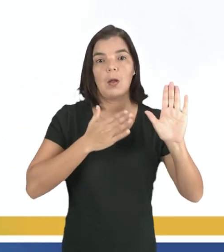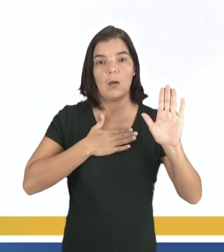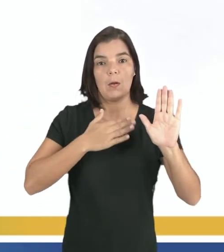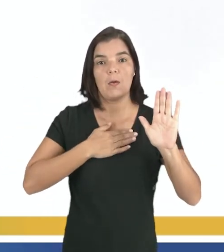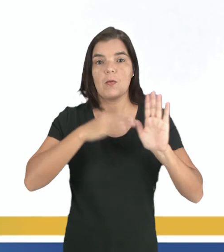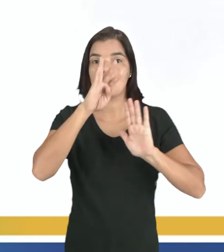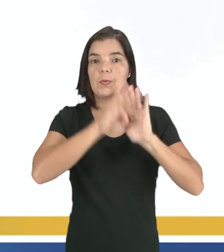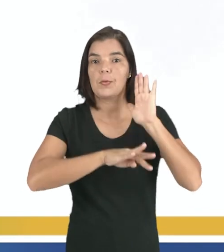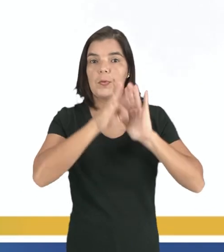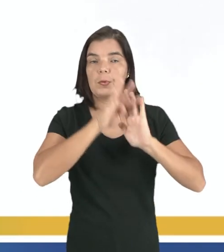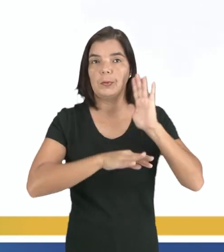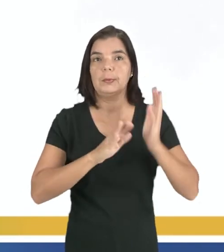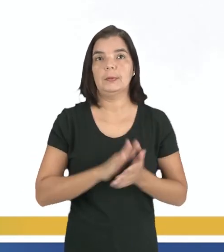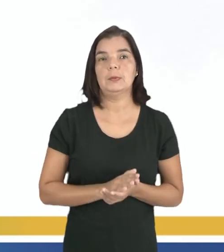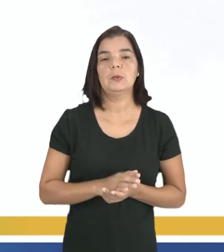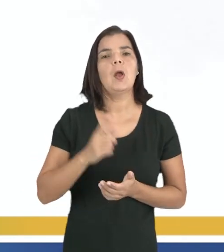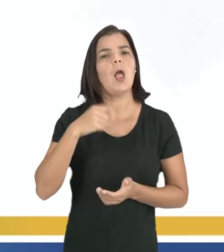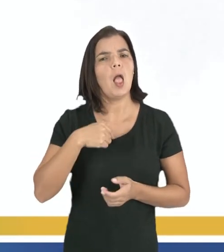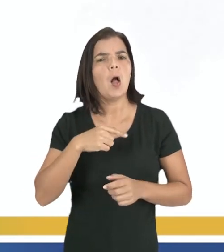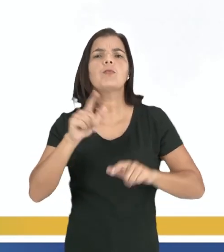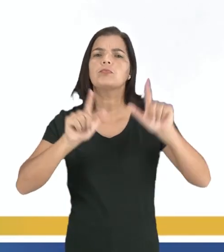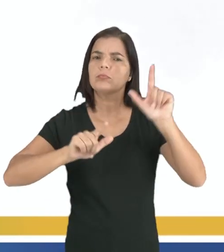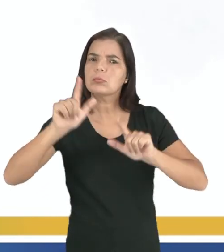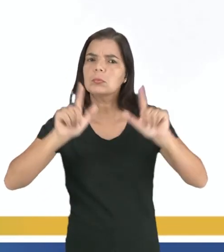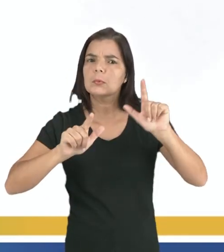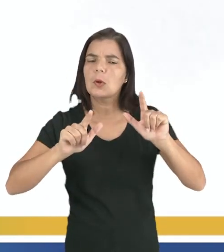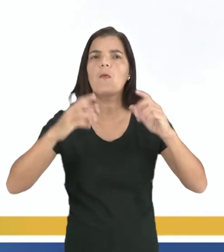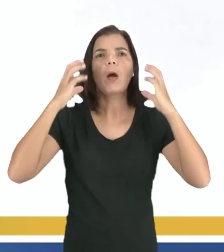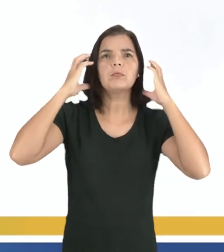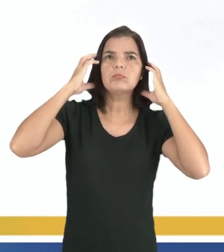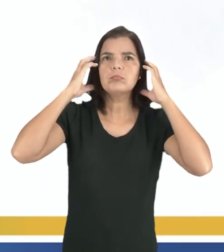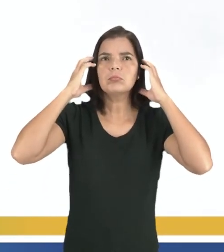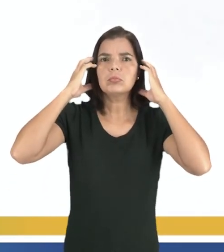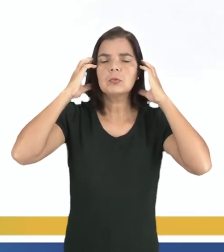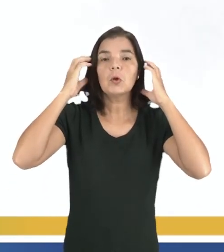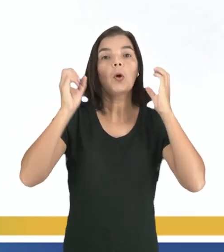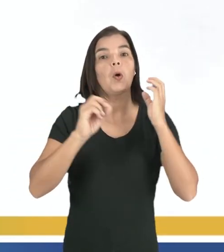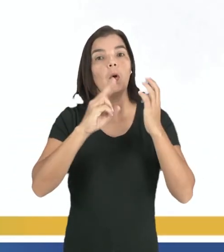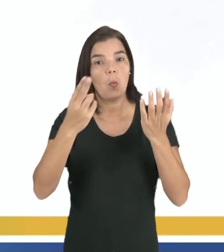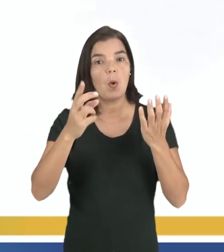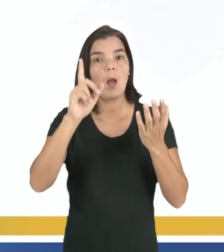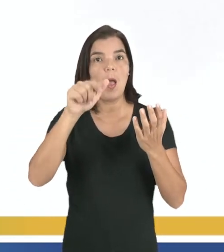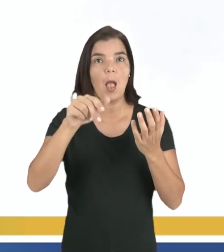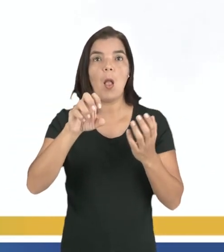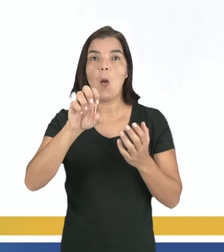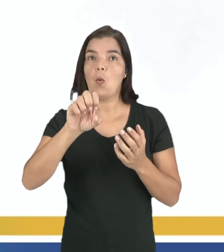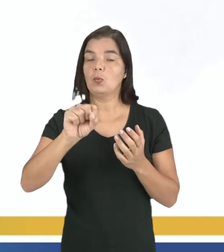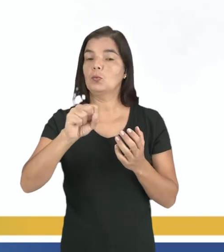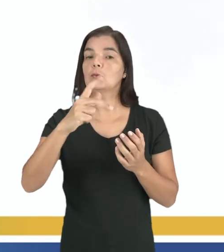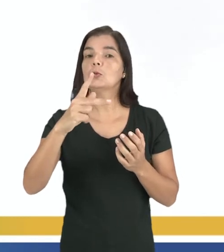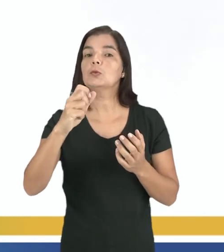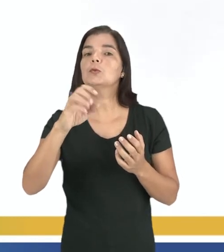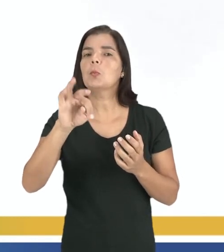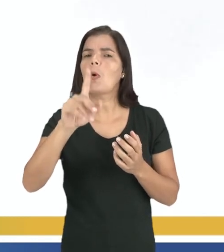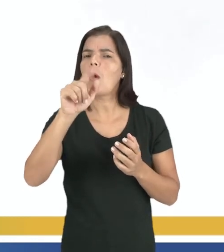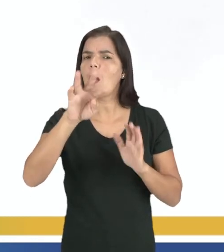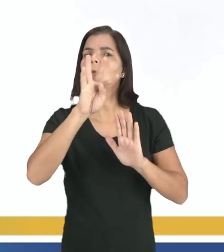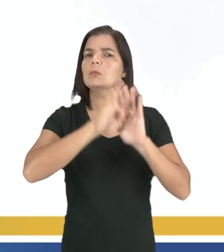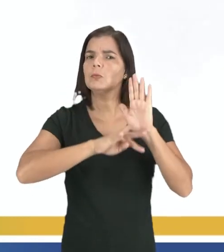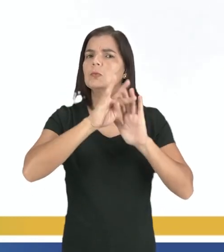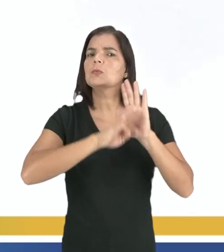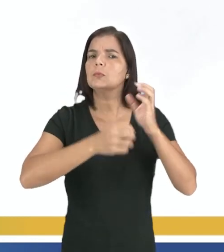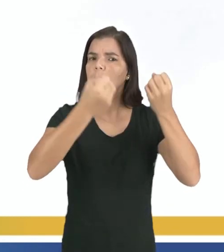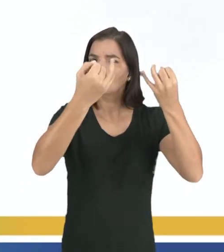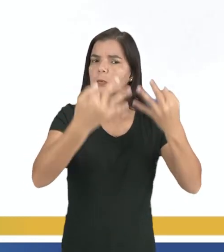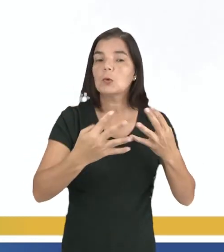o nosso texto, né? É um texto que vai para a TV? Ele vai para a rádio? Se for para a rádio, ele é um spot? O spot é o gênero textual onde a gente